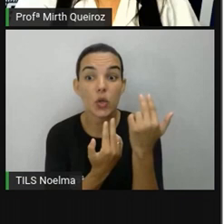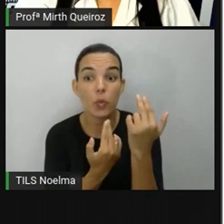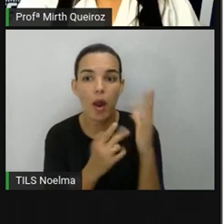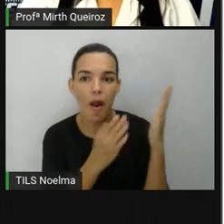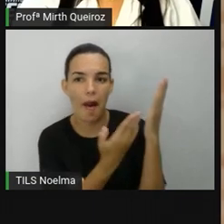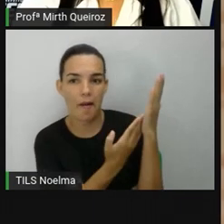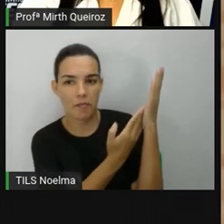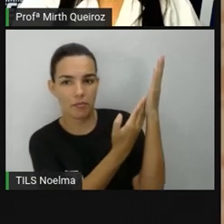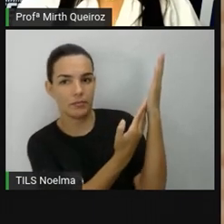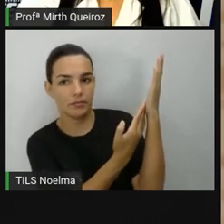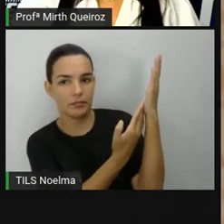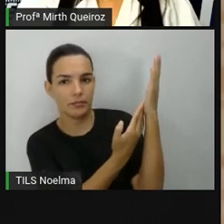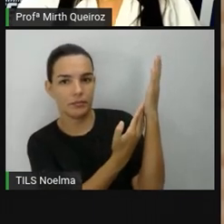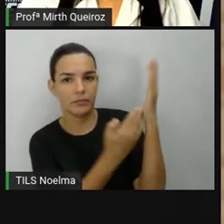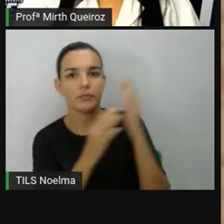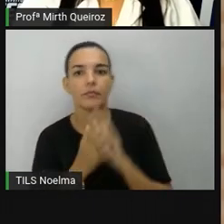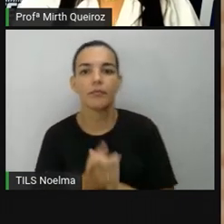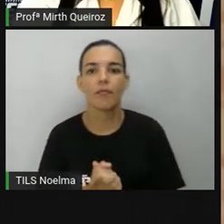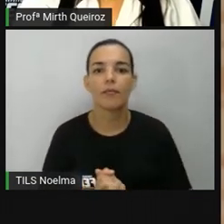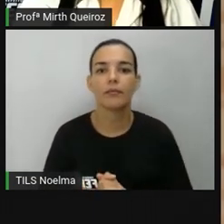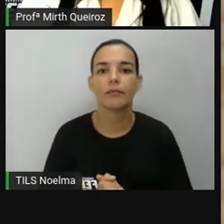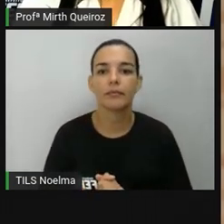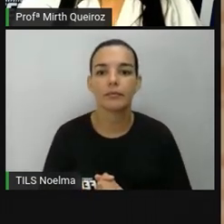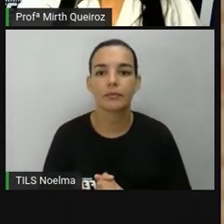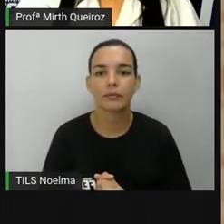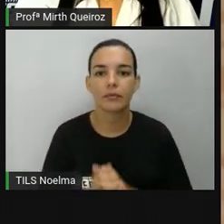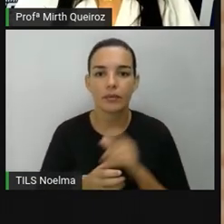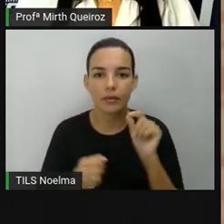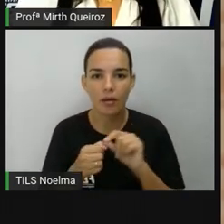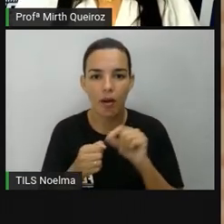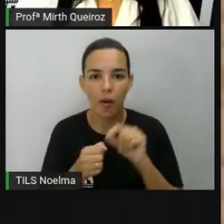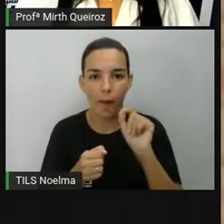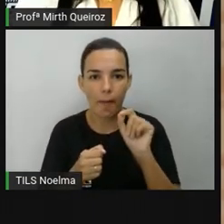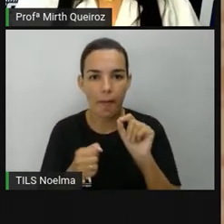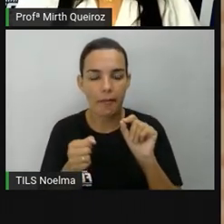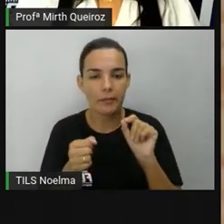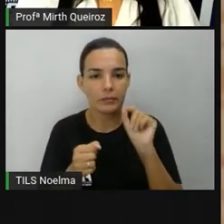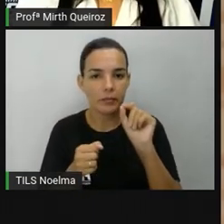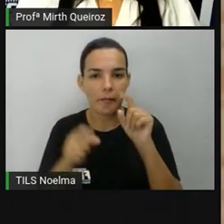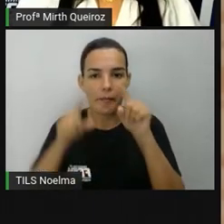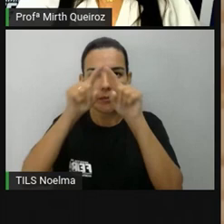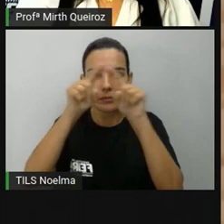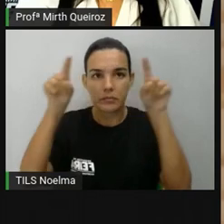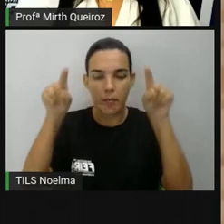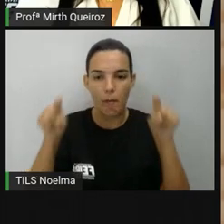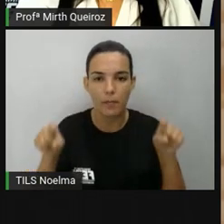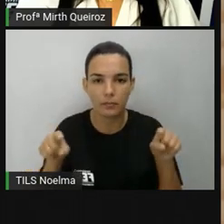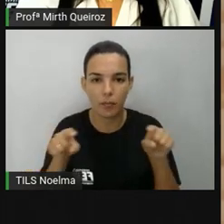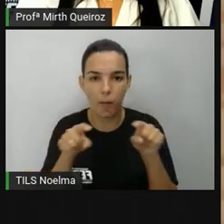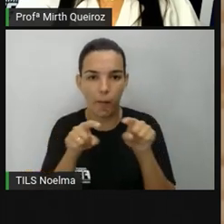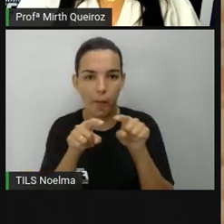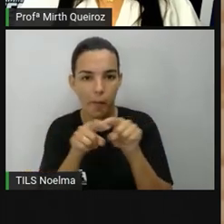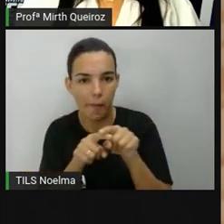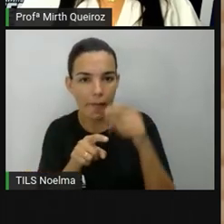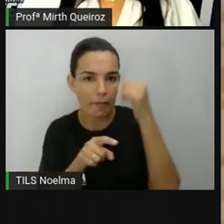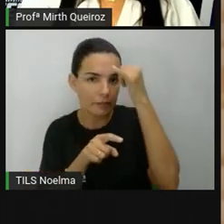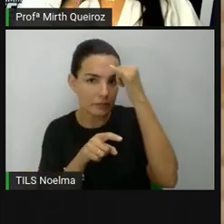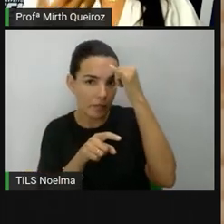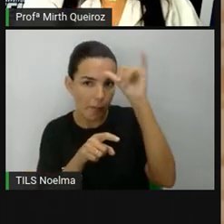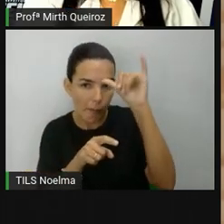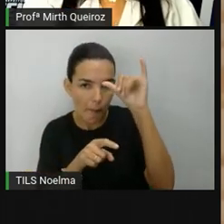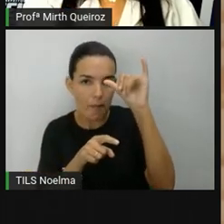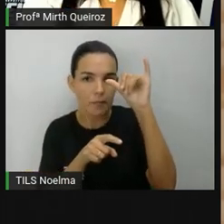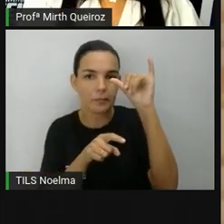nessa imagem. Certo? Monte um prisma, um prisma aí, para que o